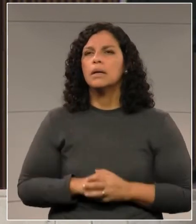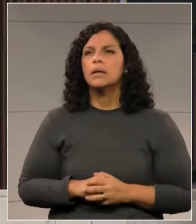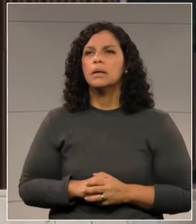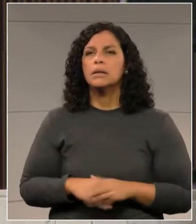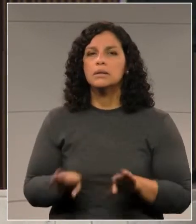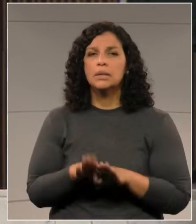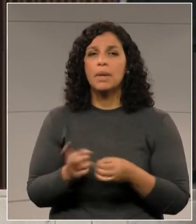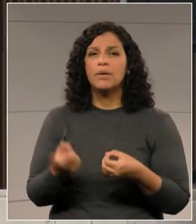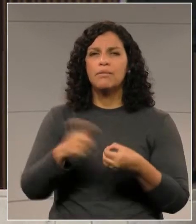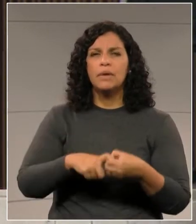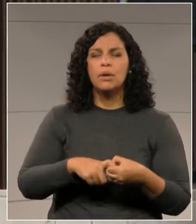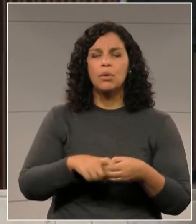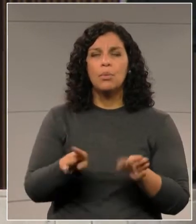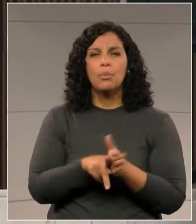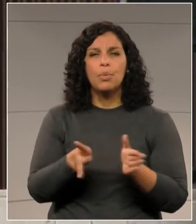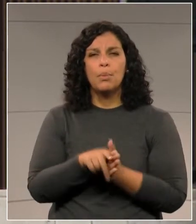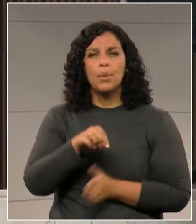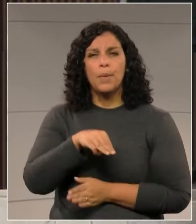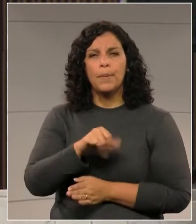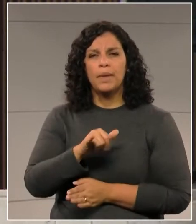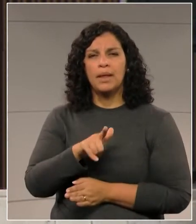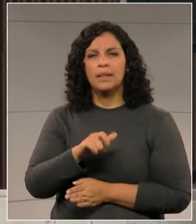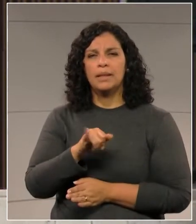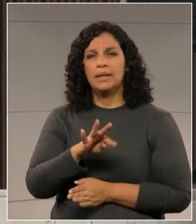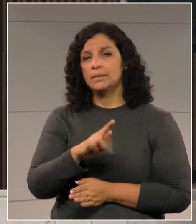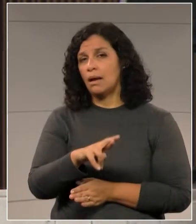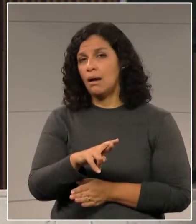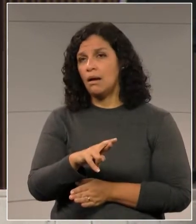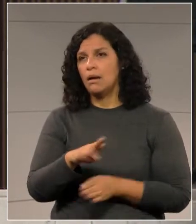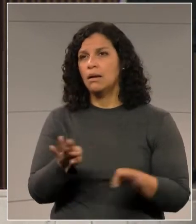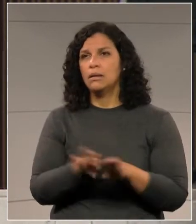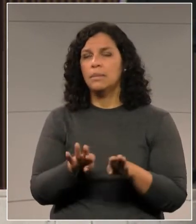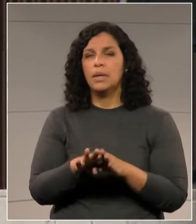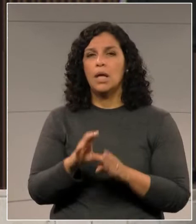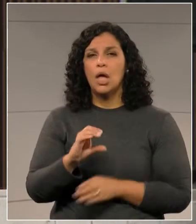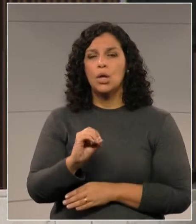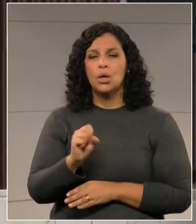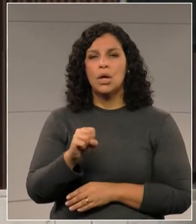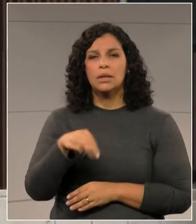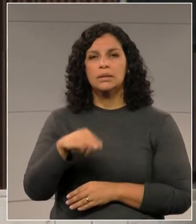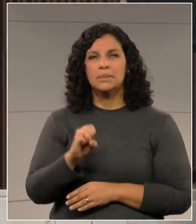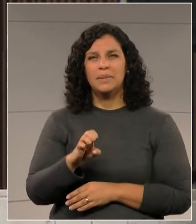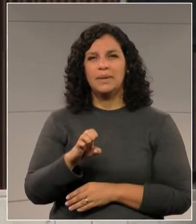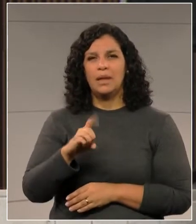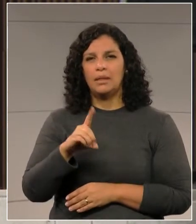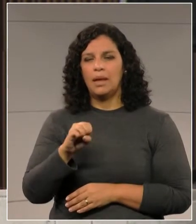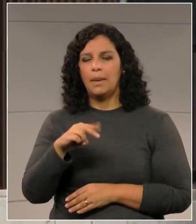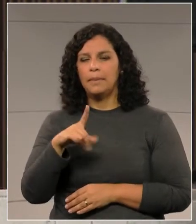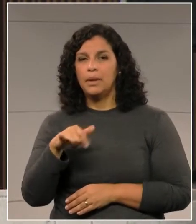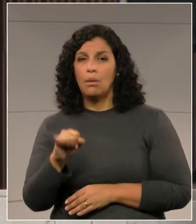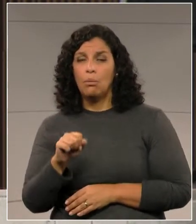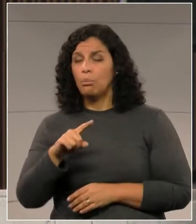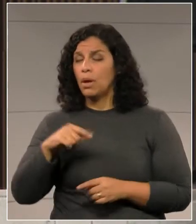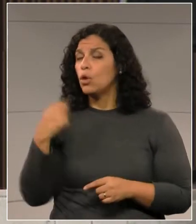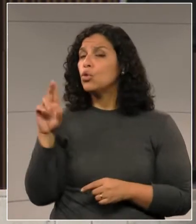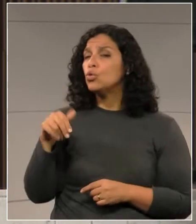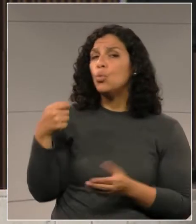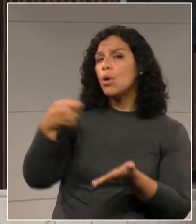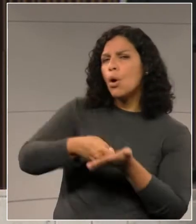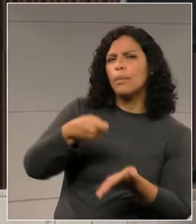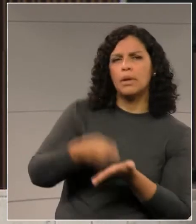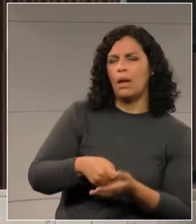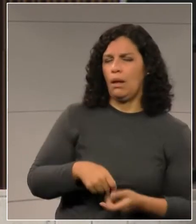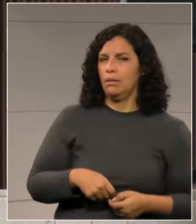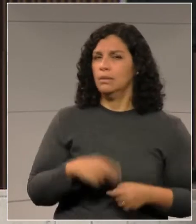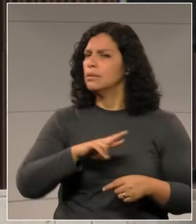entidades militares, a Cosme Damião, que nunca foram obrigados, deputado Fruitt, nunca foram obrigados.